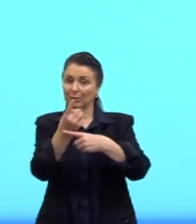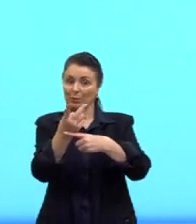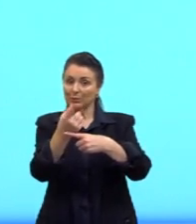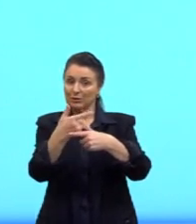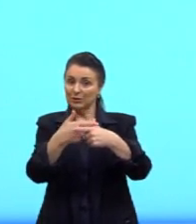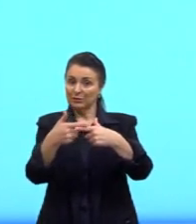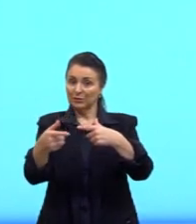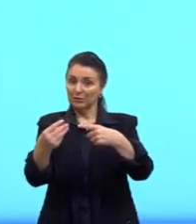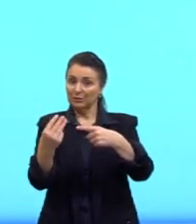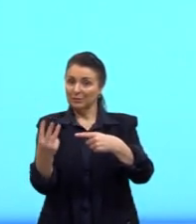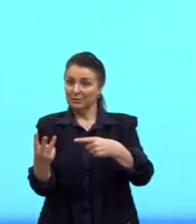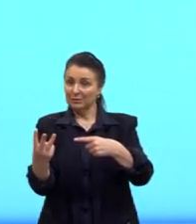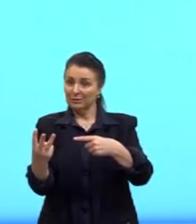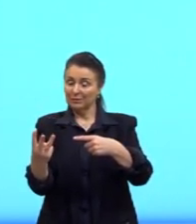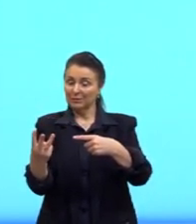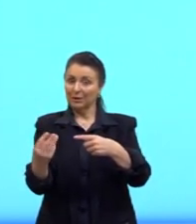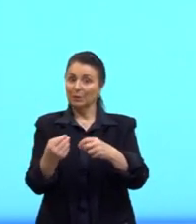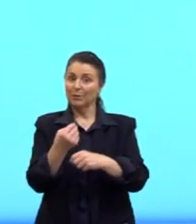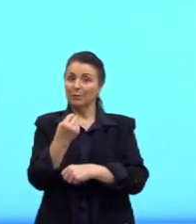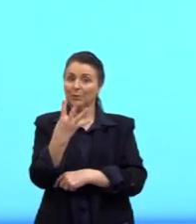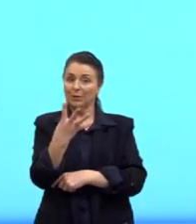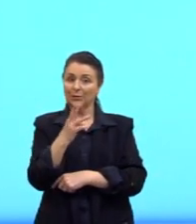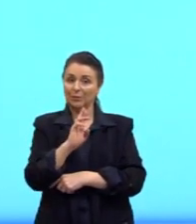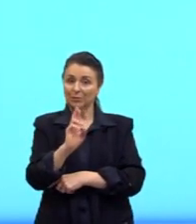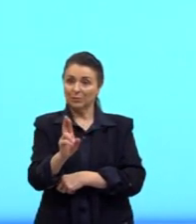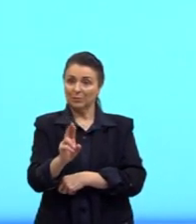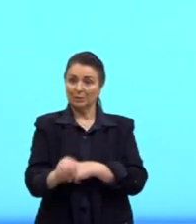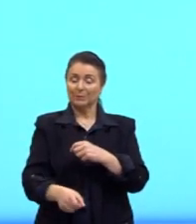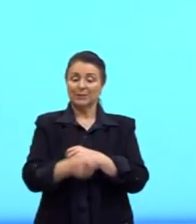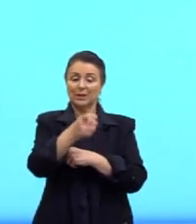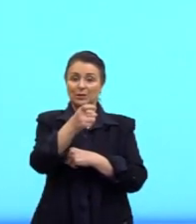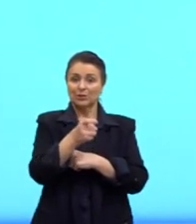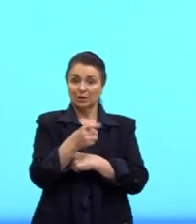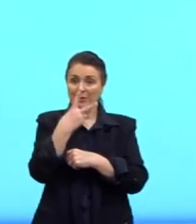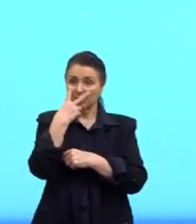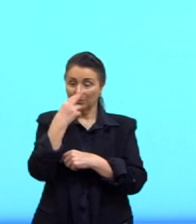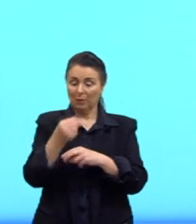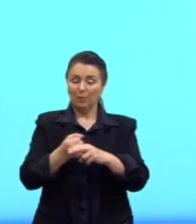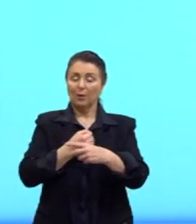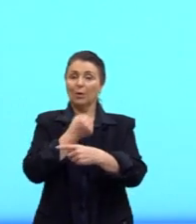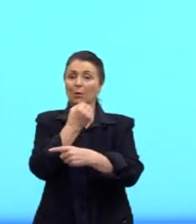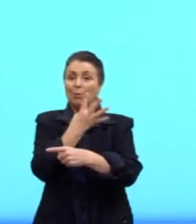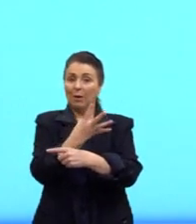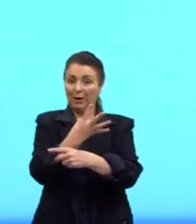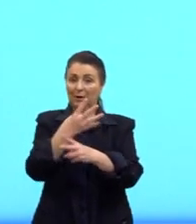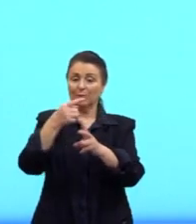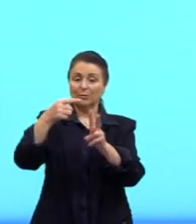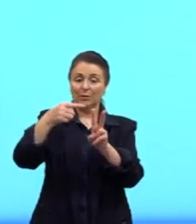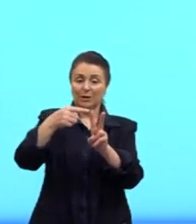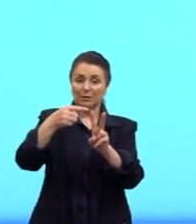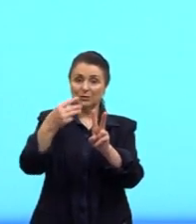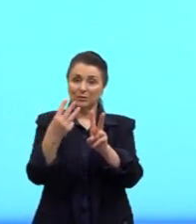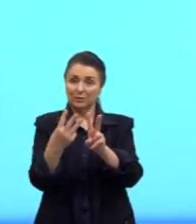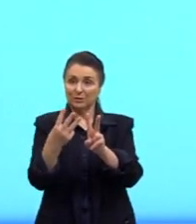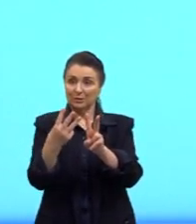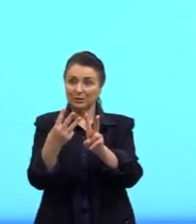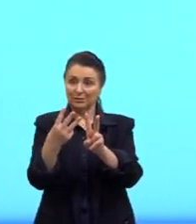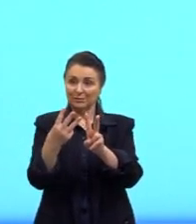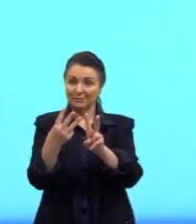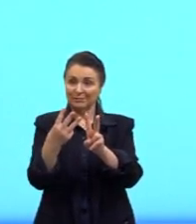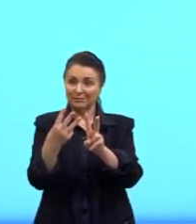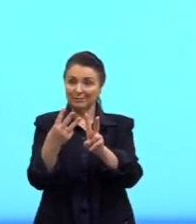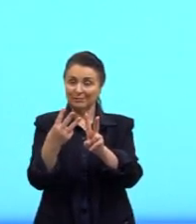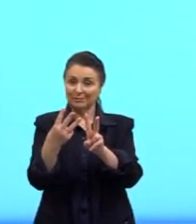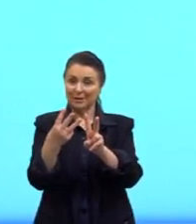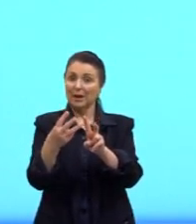dividido por 3 é igual a 4. Então, X é igual a 4 raiz de 3, mas o enunciado